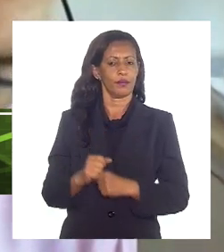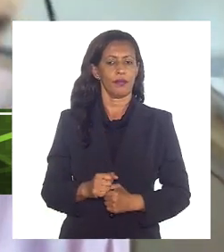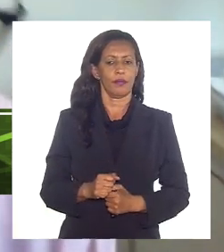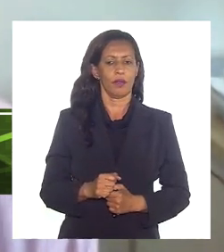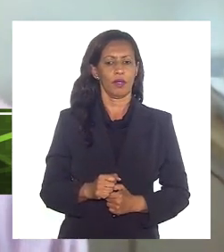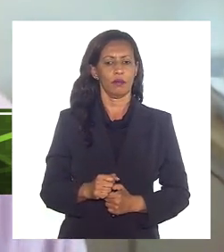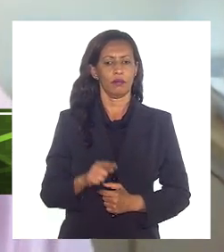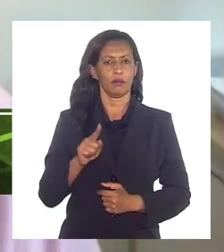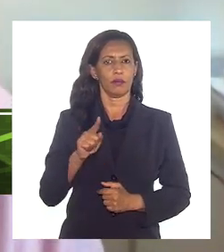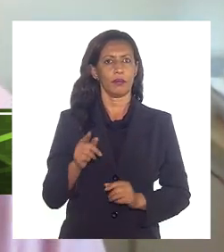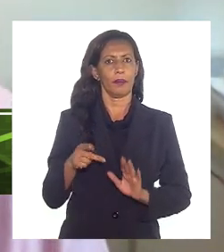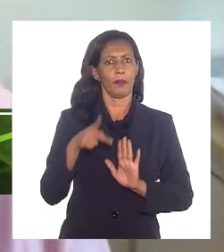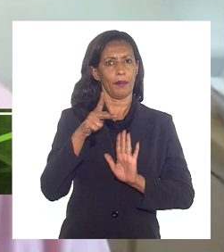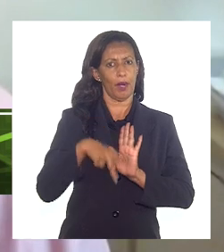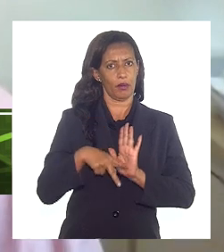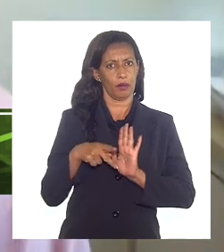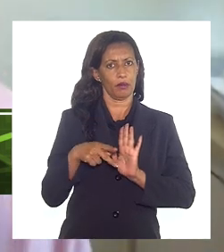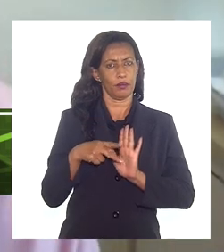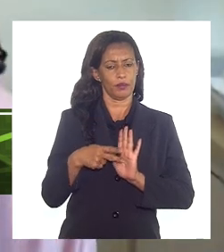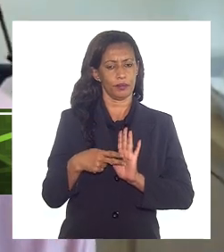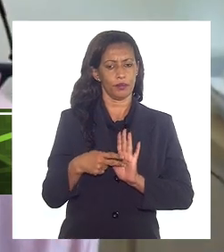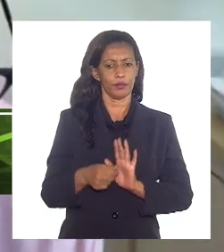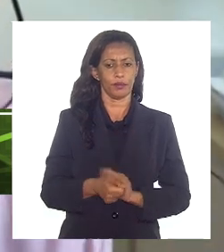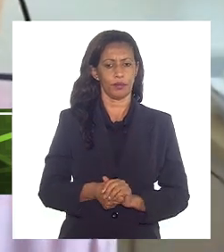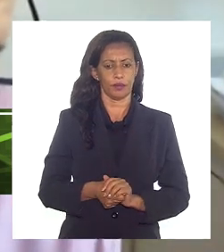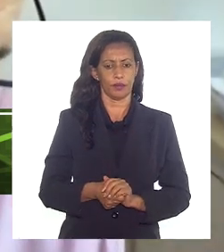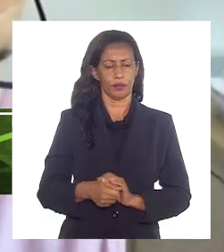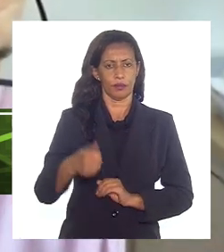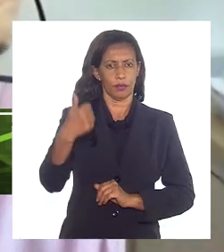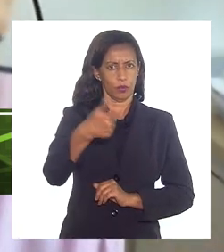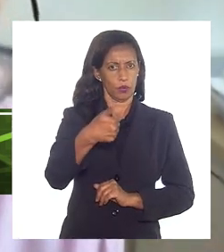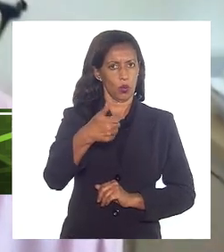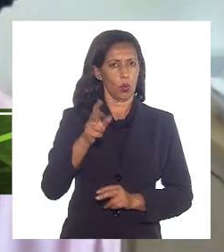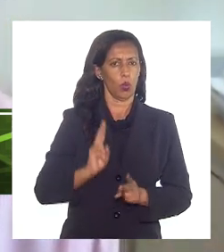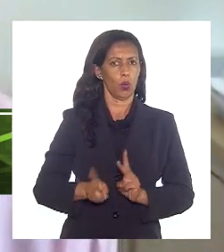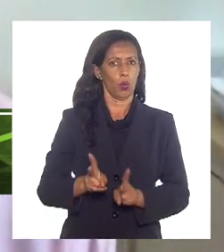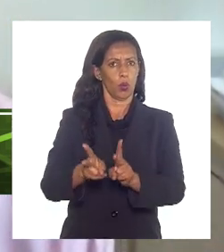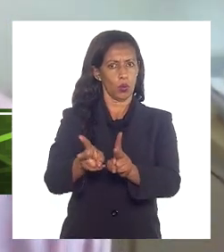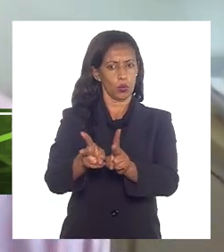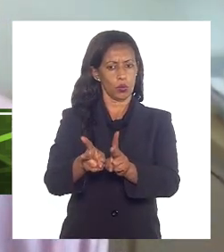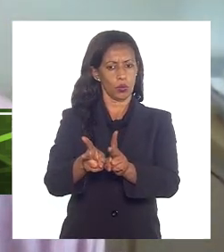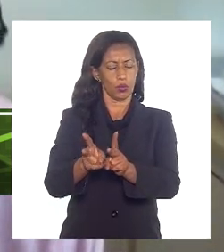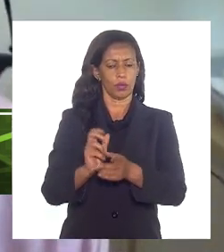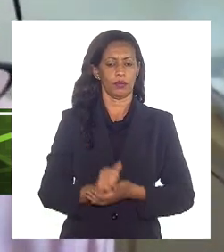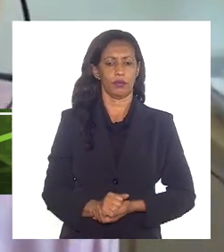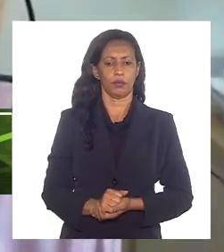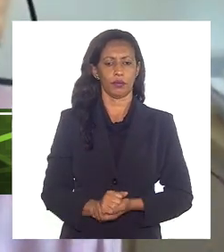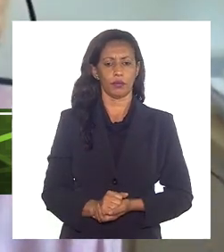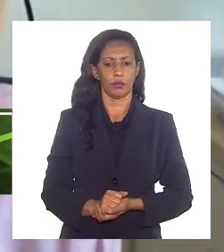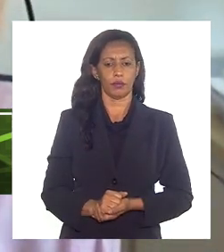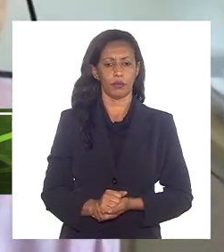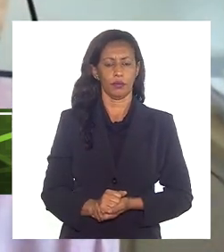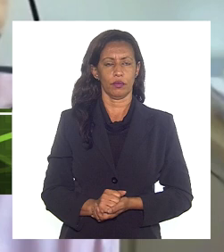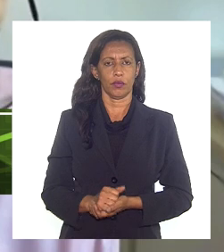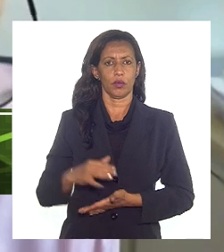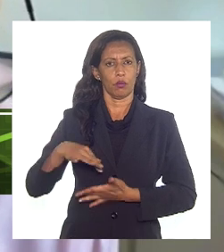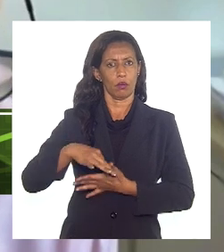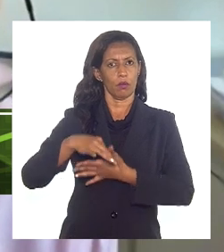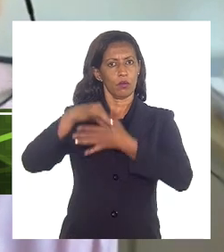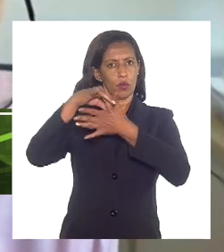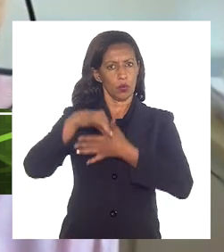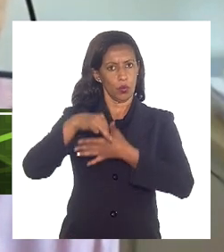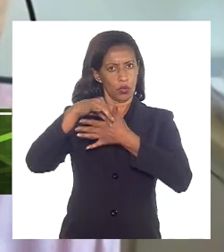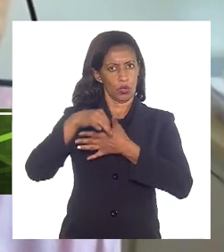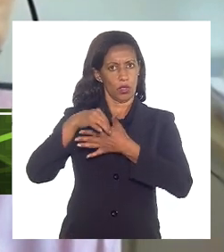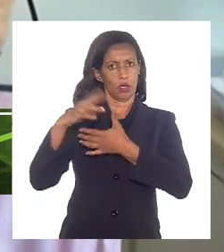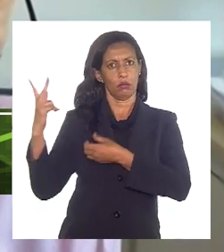a seguinte pauta, em continuação da oitiva dos representantes da